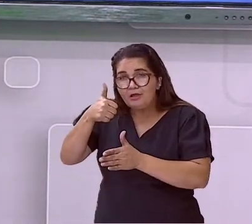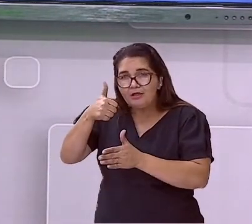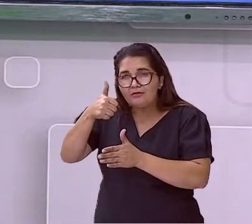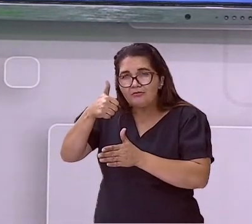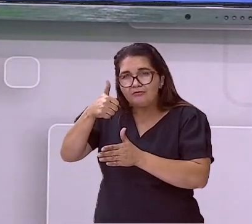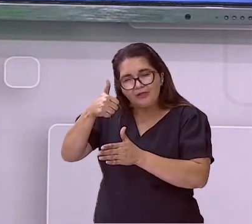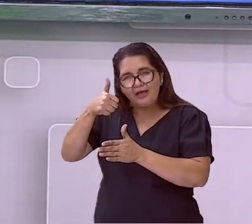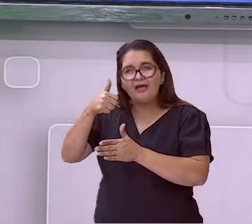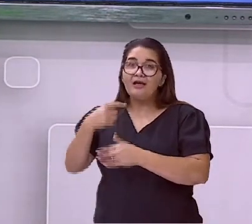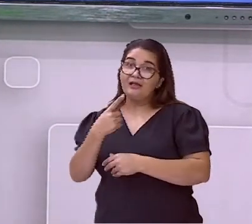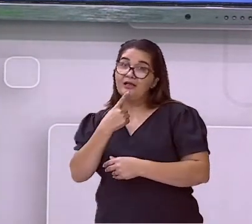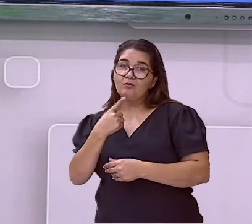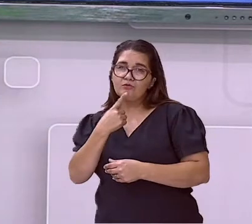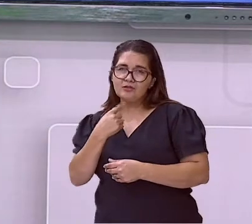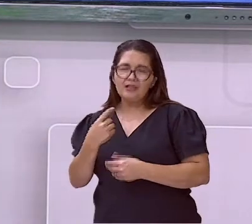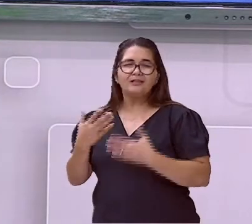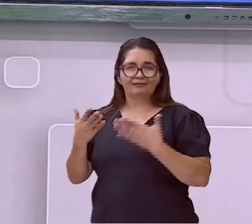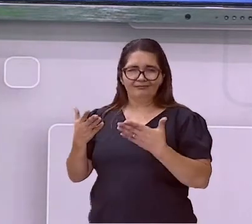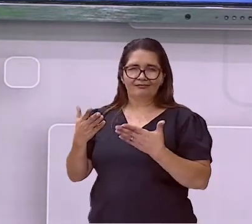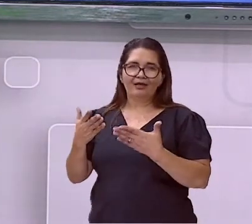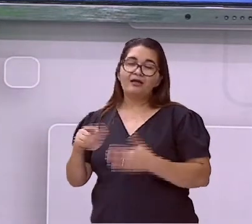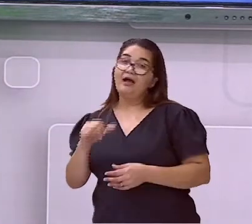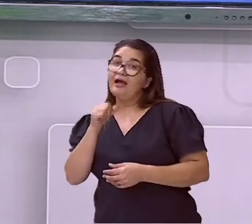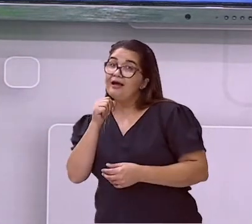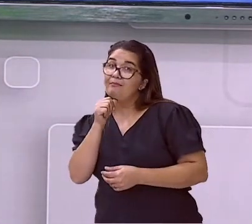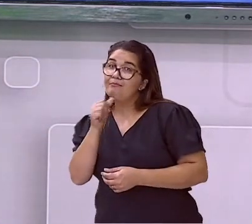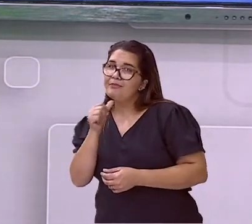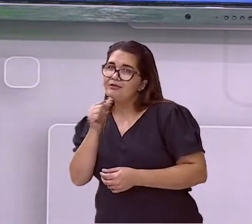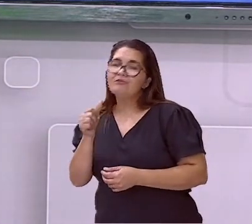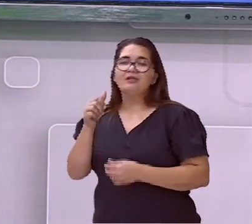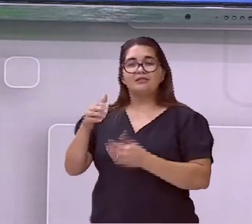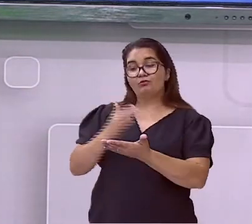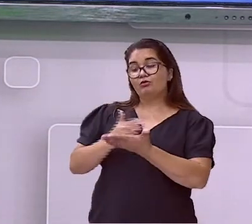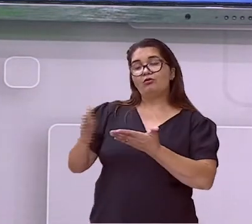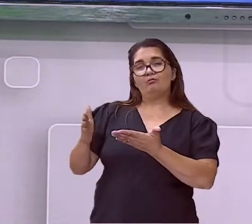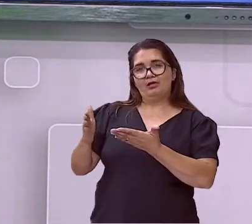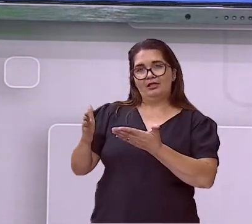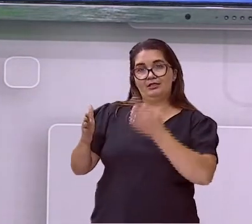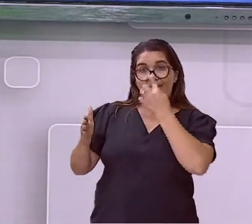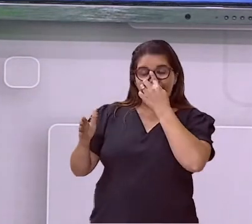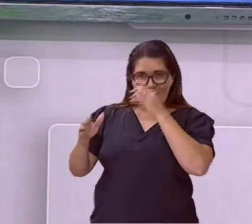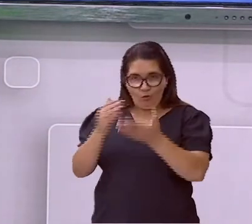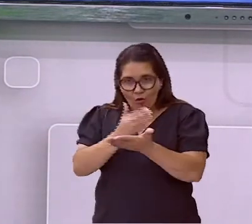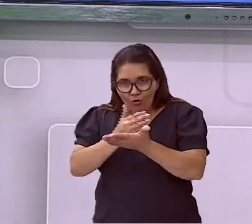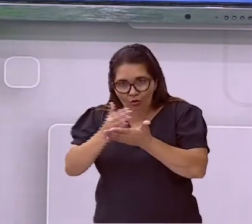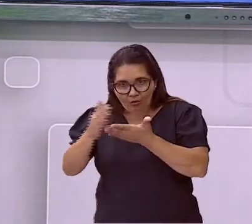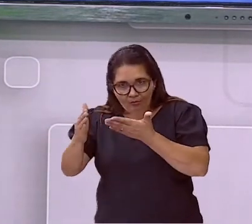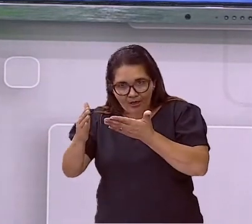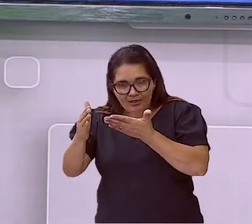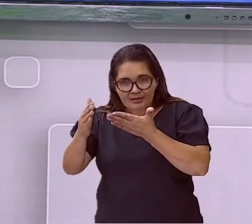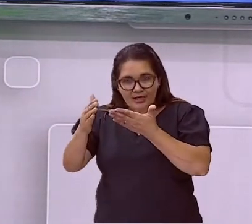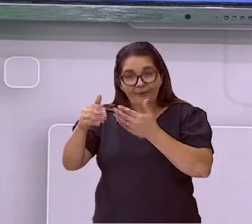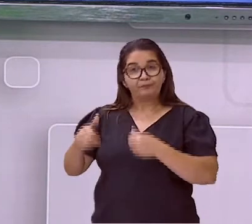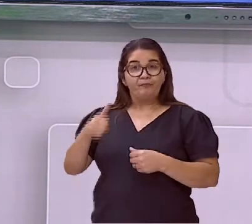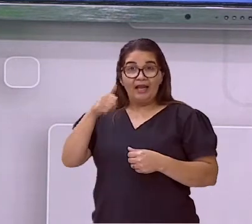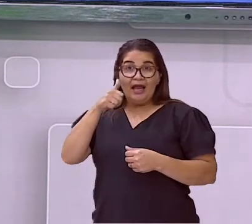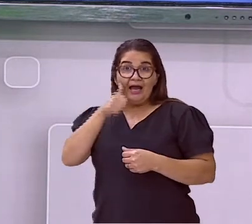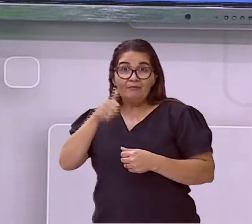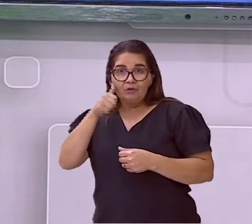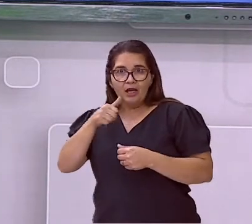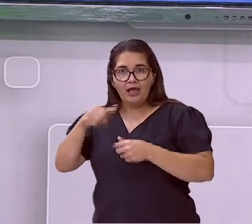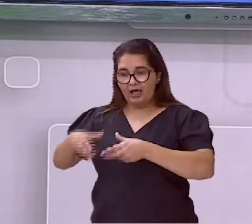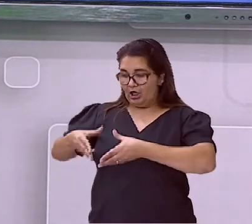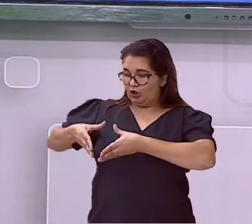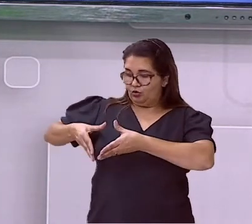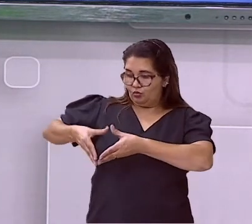sangramento. Então, é o momento onde a menina começa a ter a estrutura do útero pronto